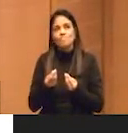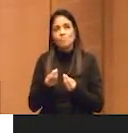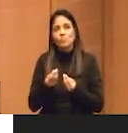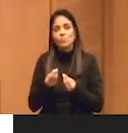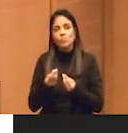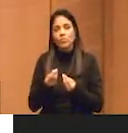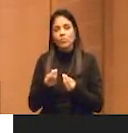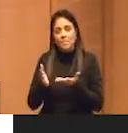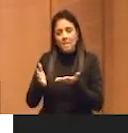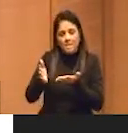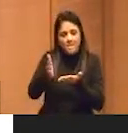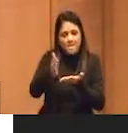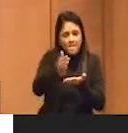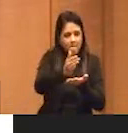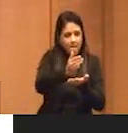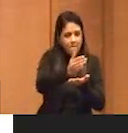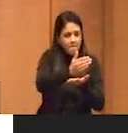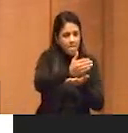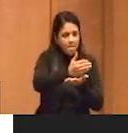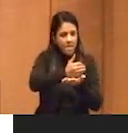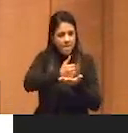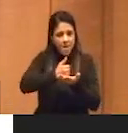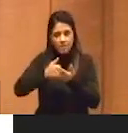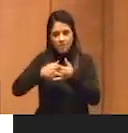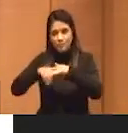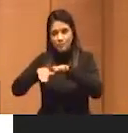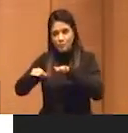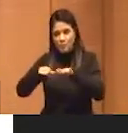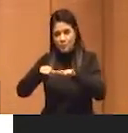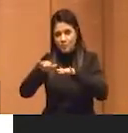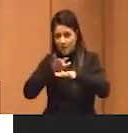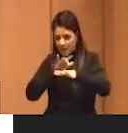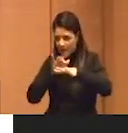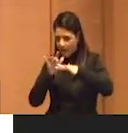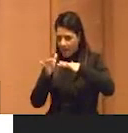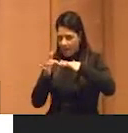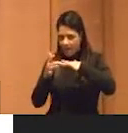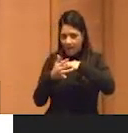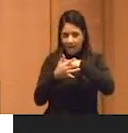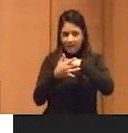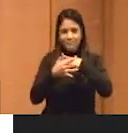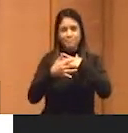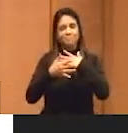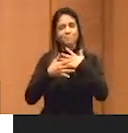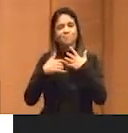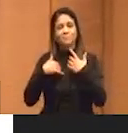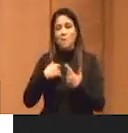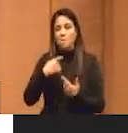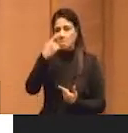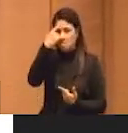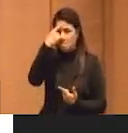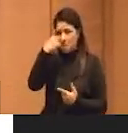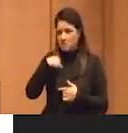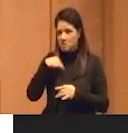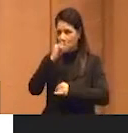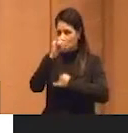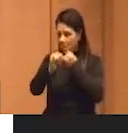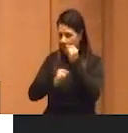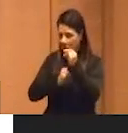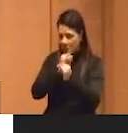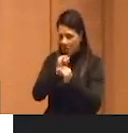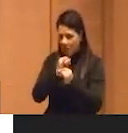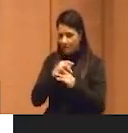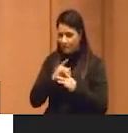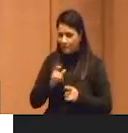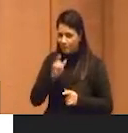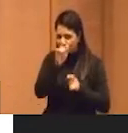captura dos nossos movimentos nestas redes que ainda continuamos, achamos que estamos navegando para